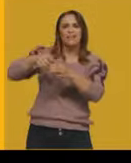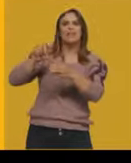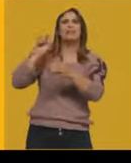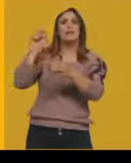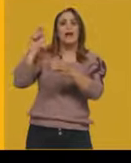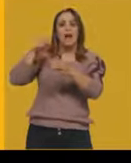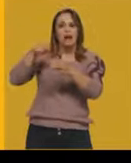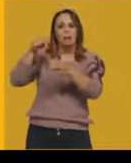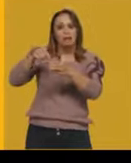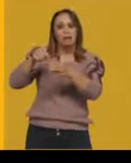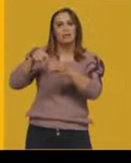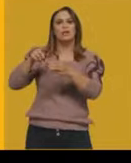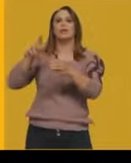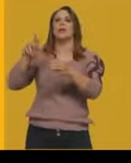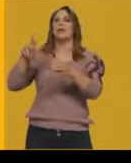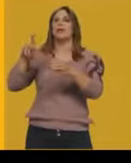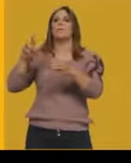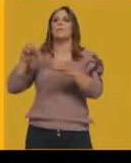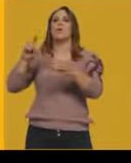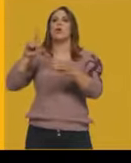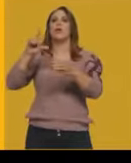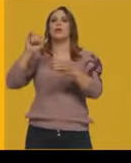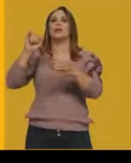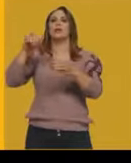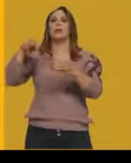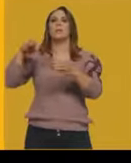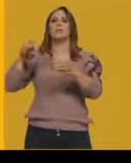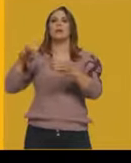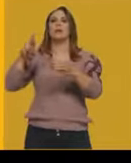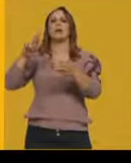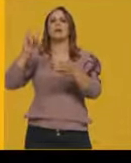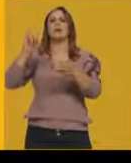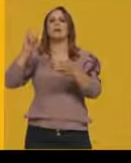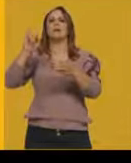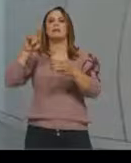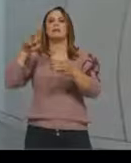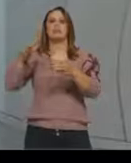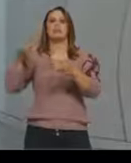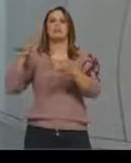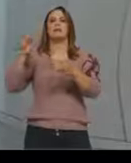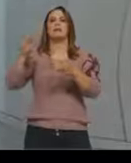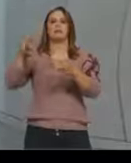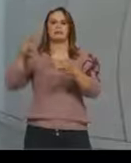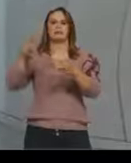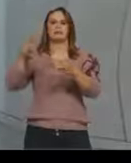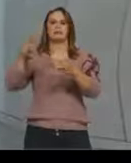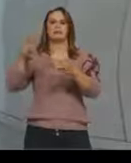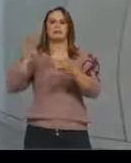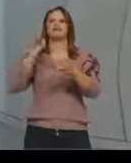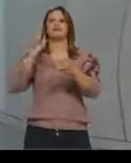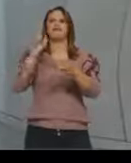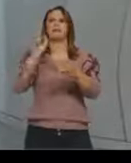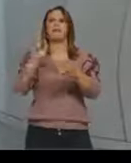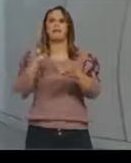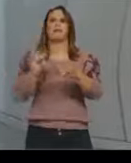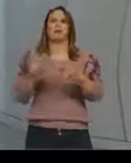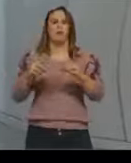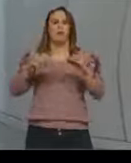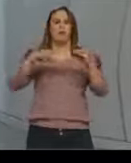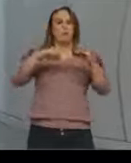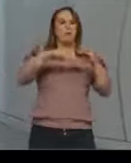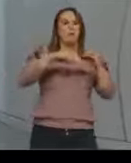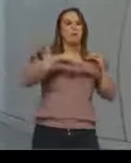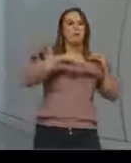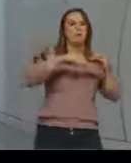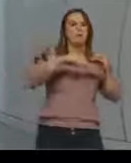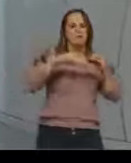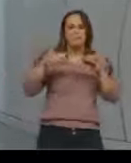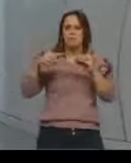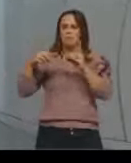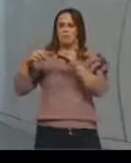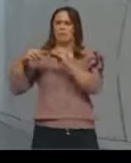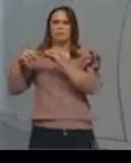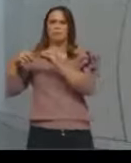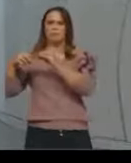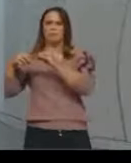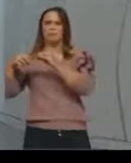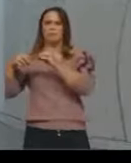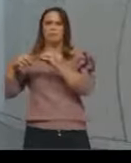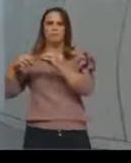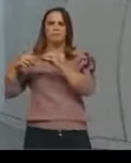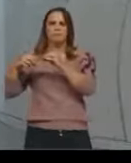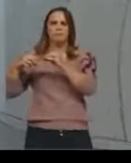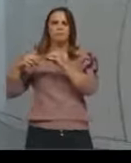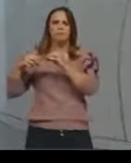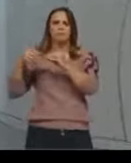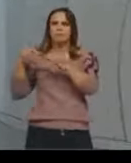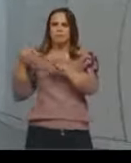a molécula e ela vai se ligando a outras moléculas iguais a ela com uma certa quantidade, normalmente